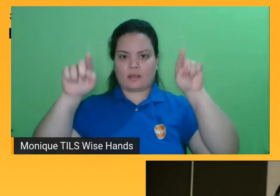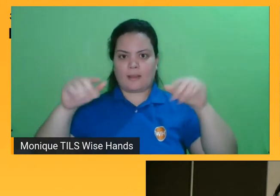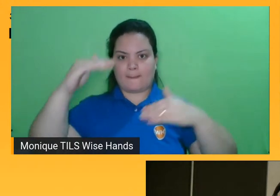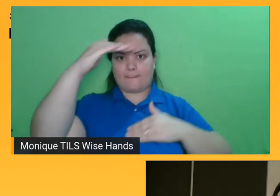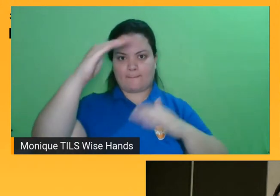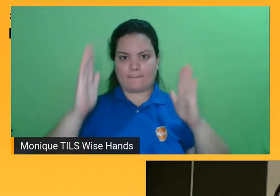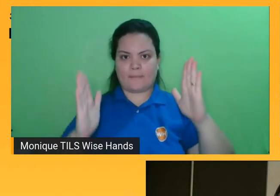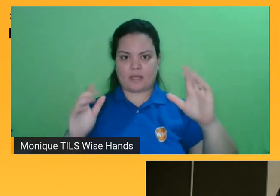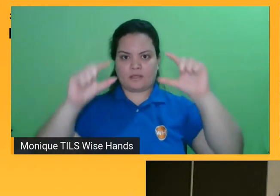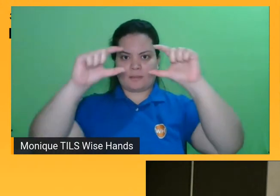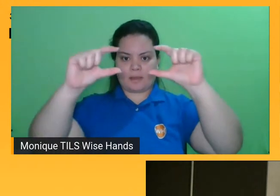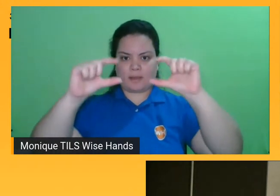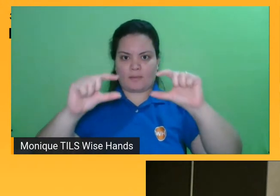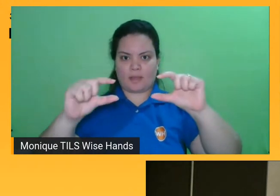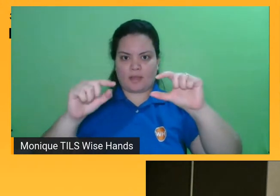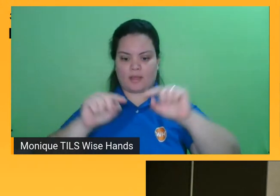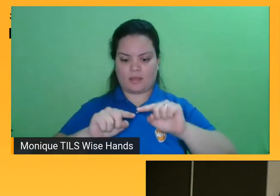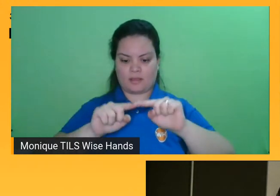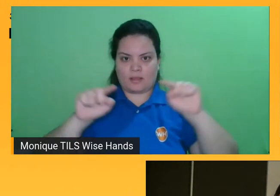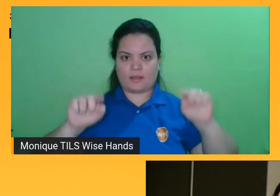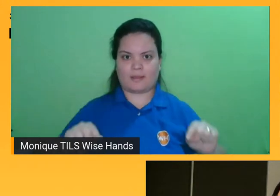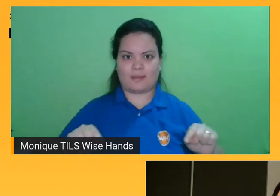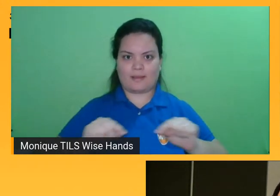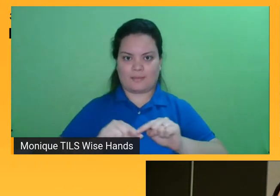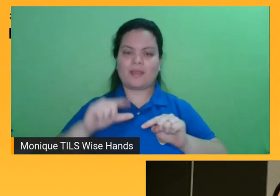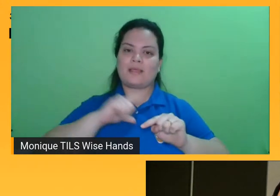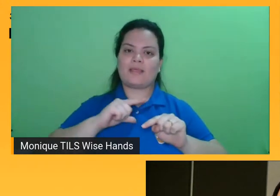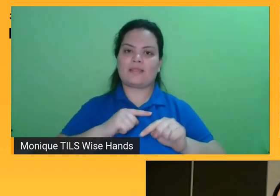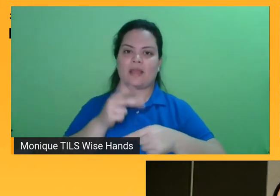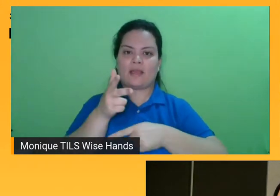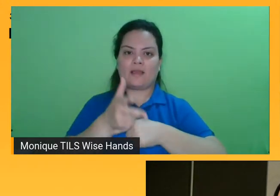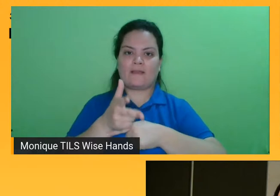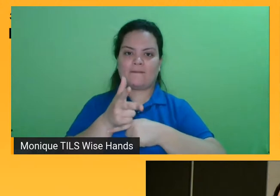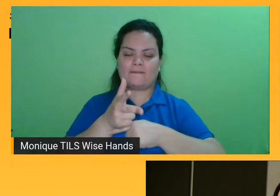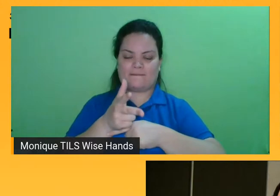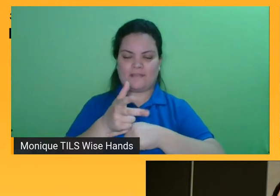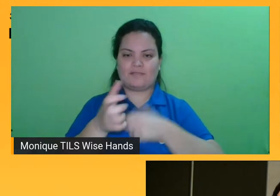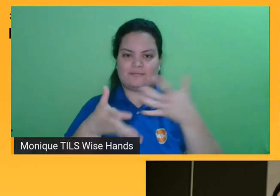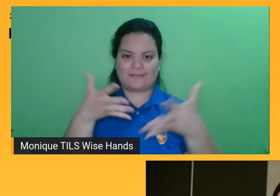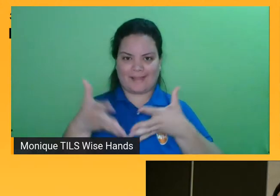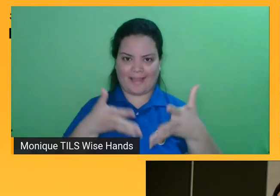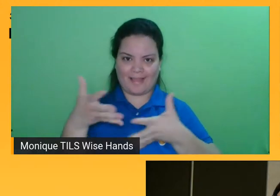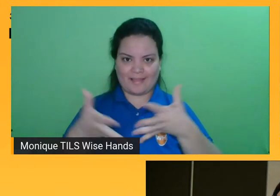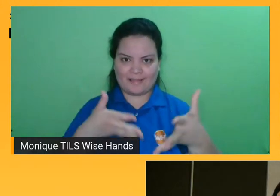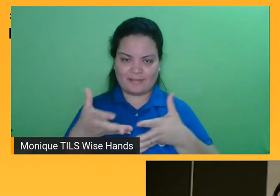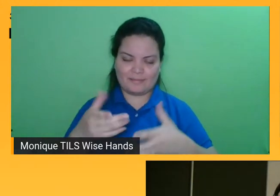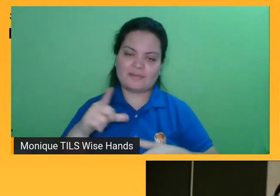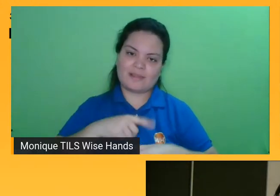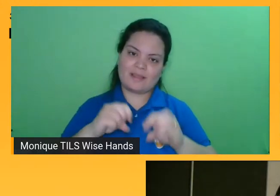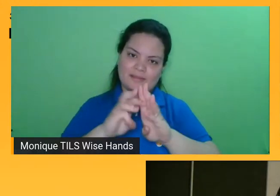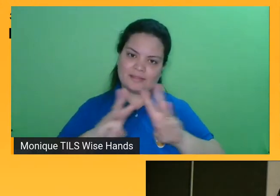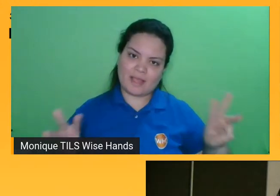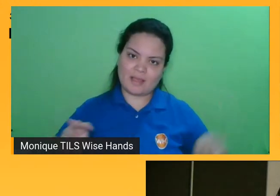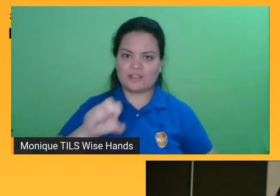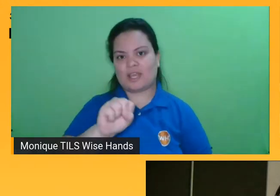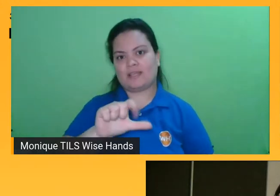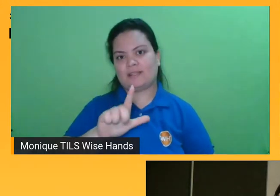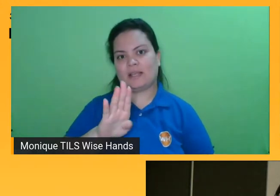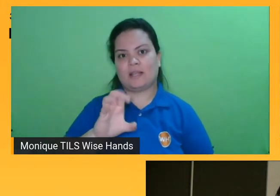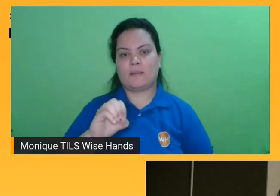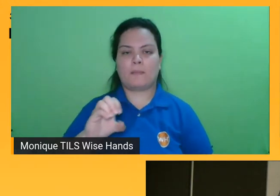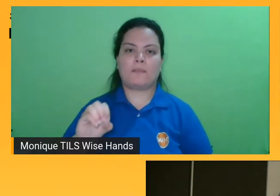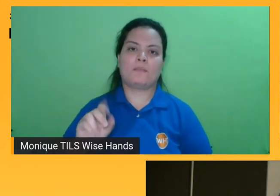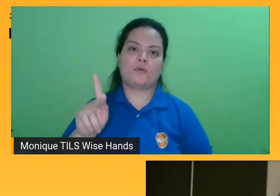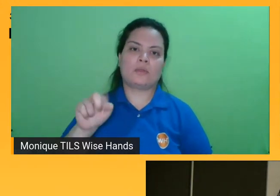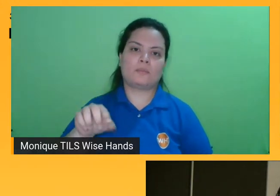chegar lá depois que a gente acabar essa live, é claro, em slbook.shop para poder dar uma verificada, temos lá o primeiro